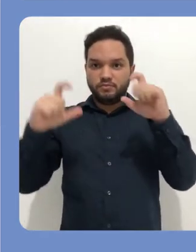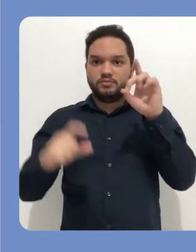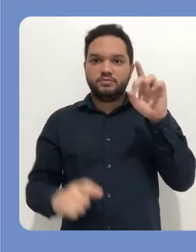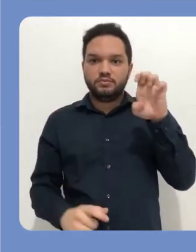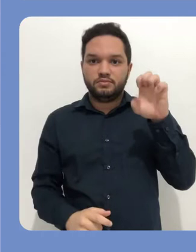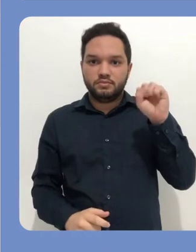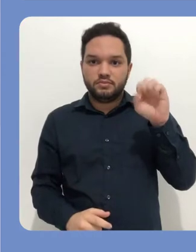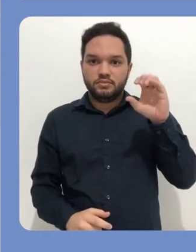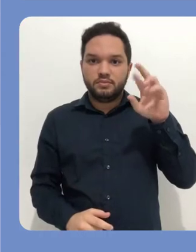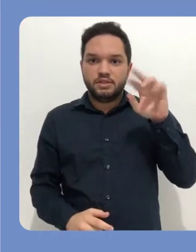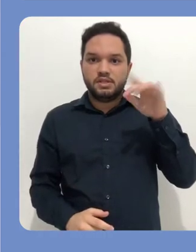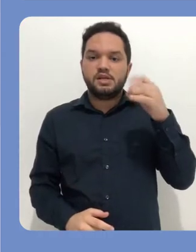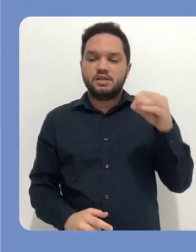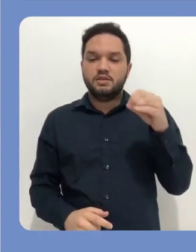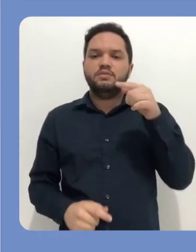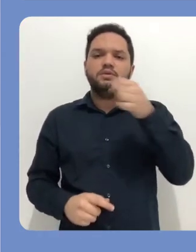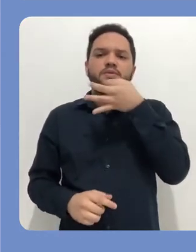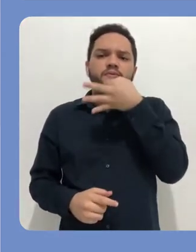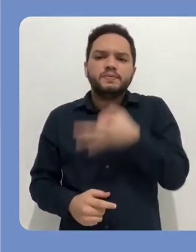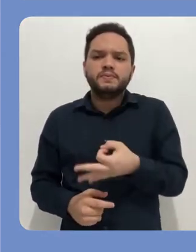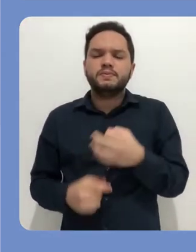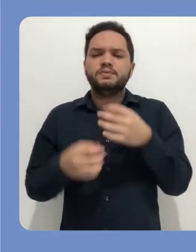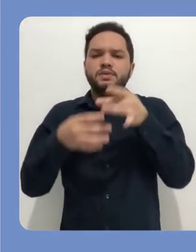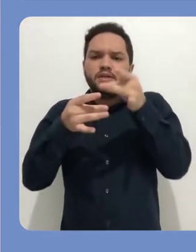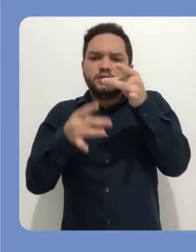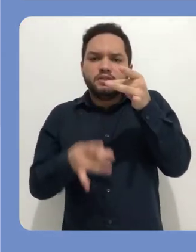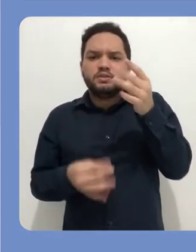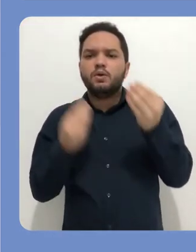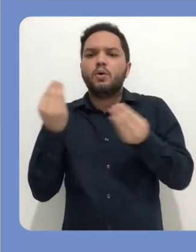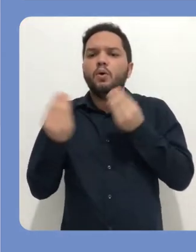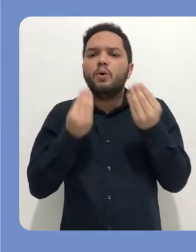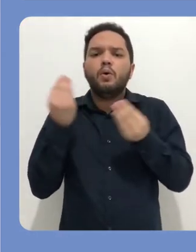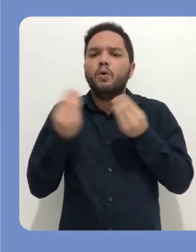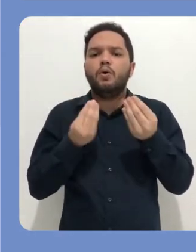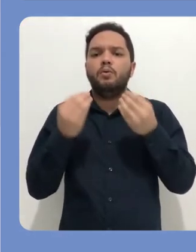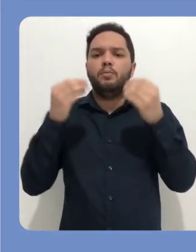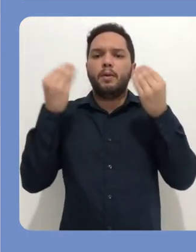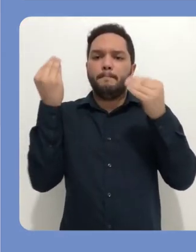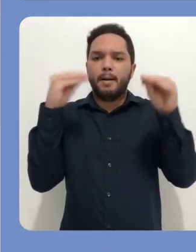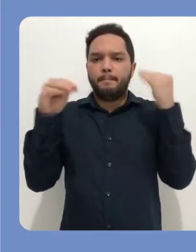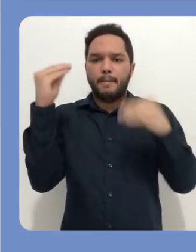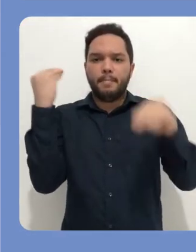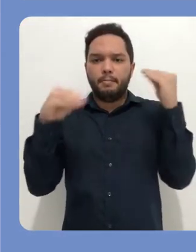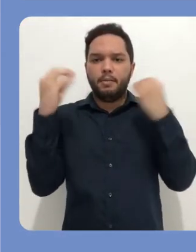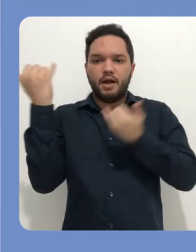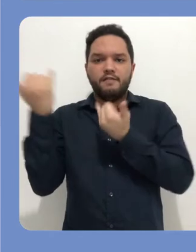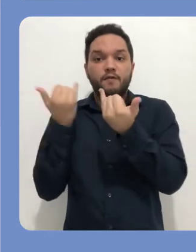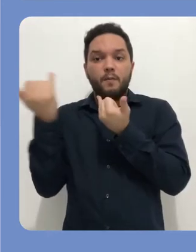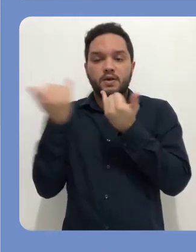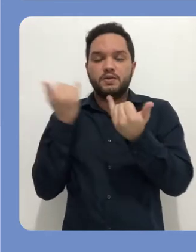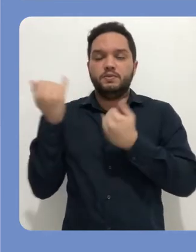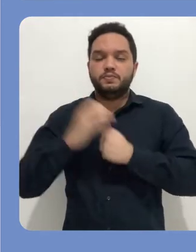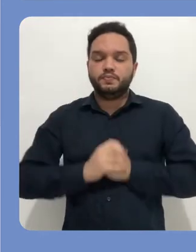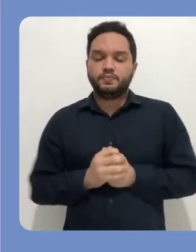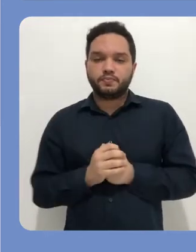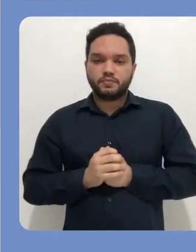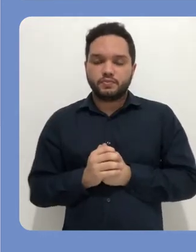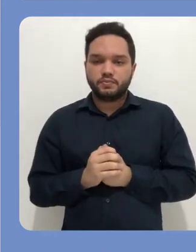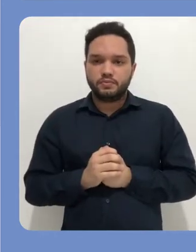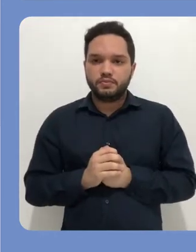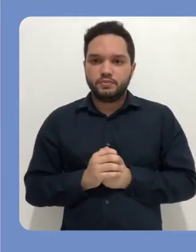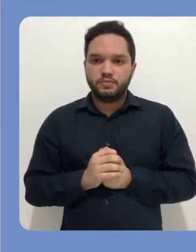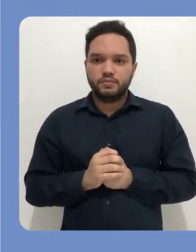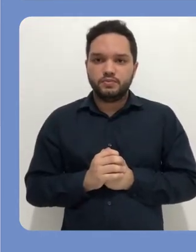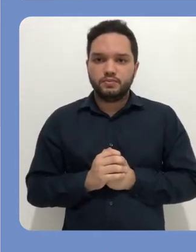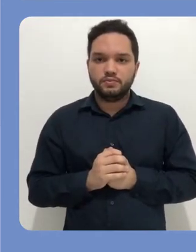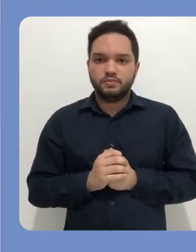Em seguida, preencha o campo Descrição. Aqui, faça um breve comentário sobre a atividade que você está abrindo e coloque o máximo de